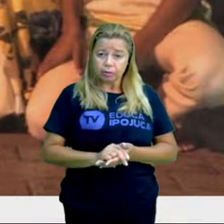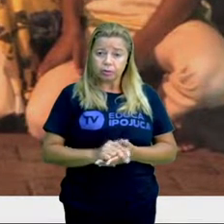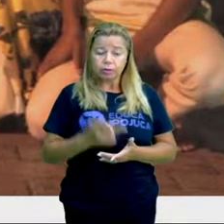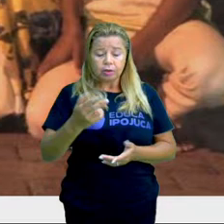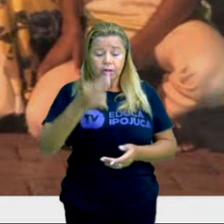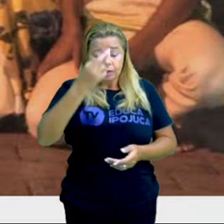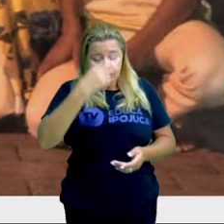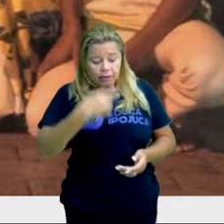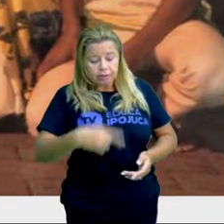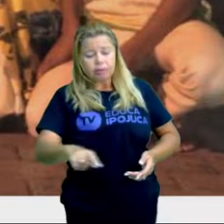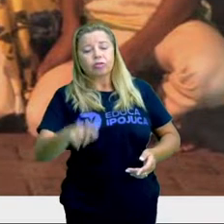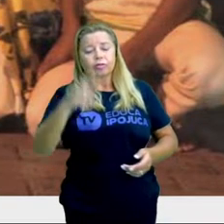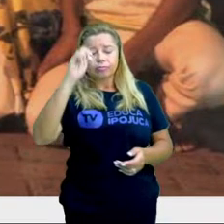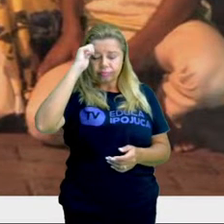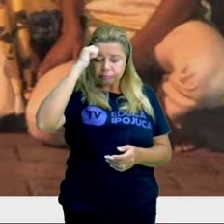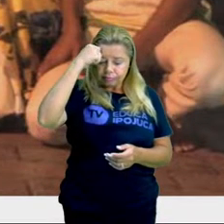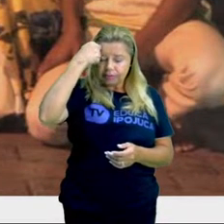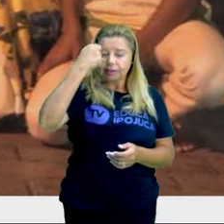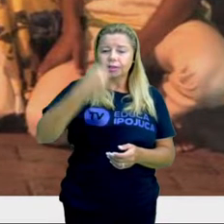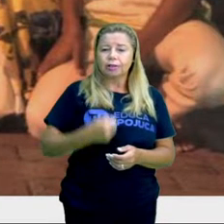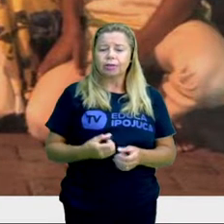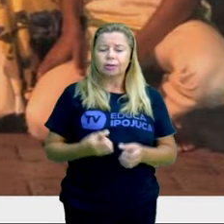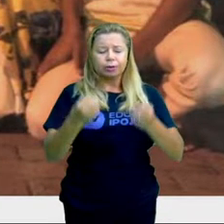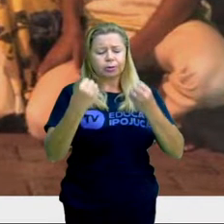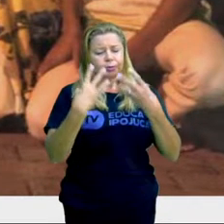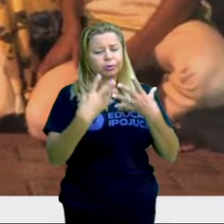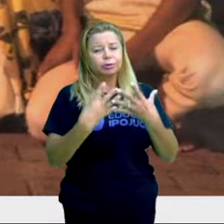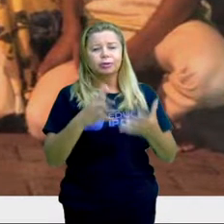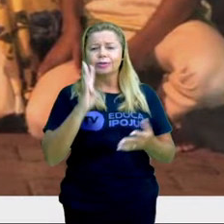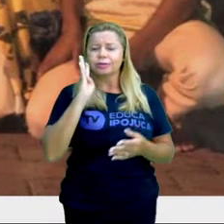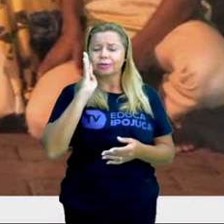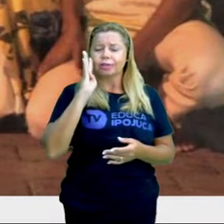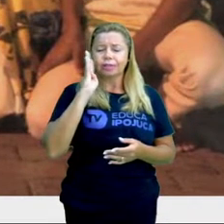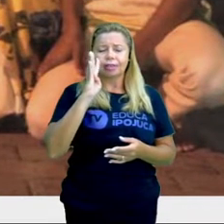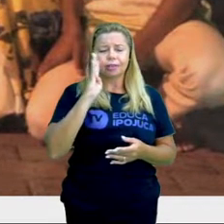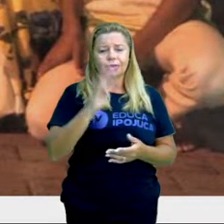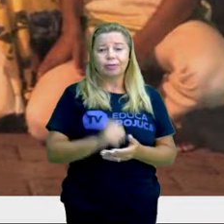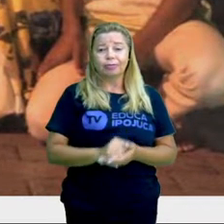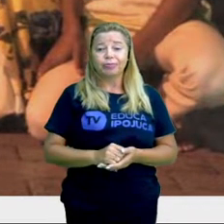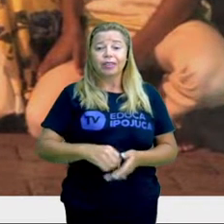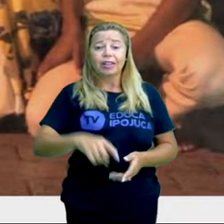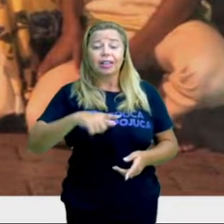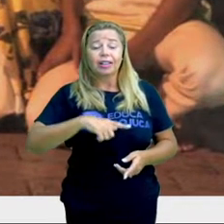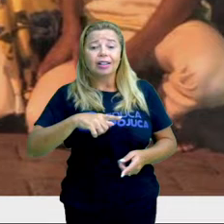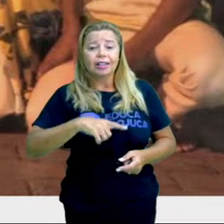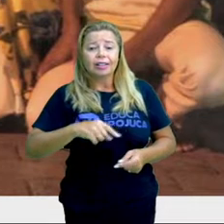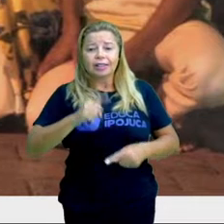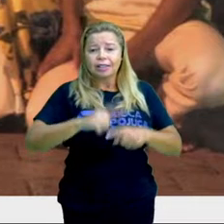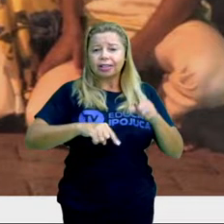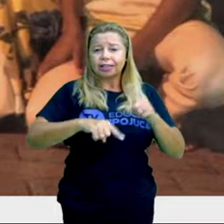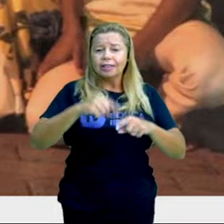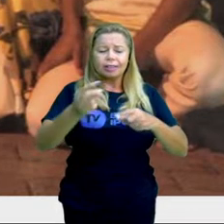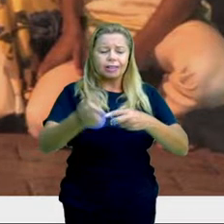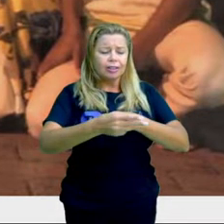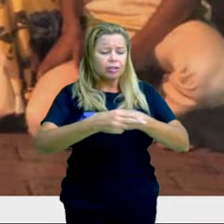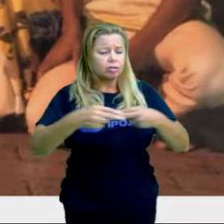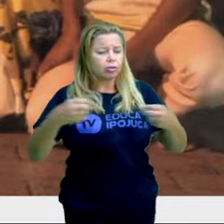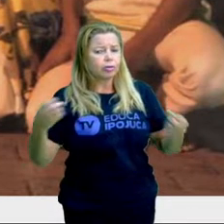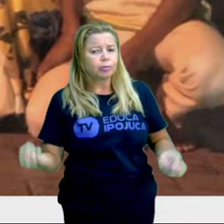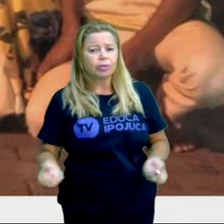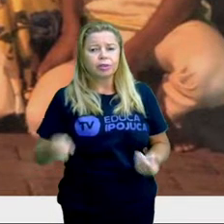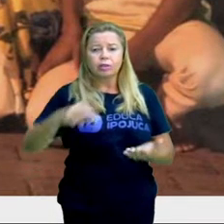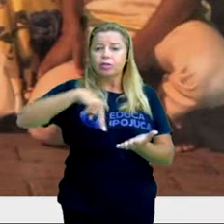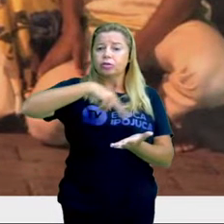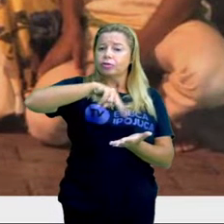muito importante, é muito bacana. E aí tem um trabalho com instrumentos, tem um trabalho com a própria dança, tem um trabalho com essa